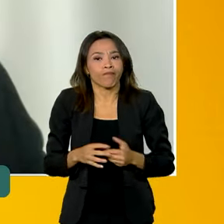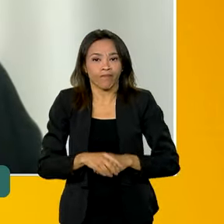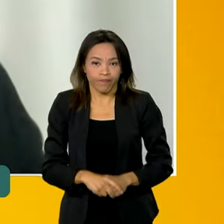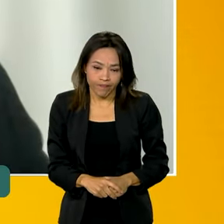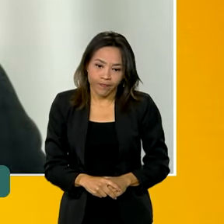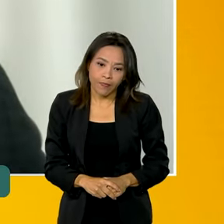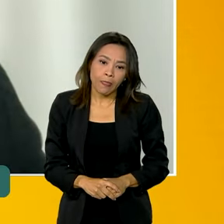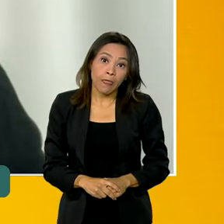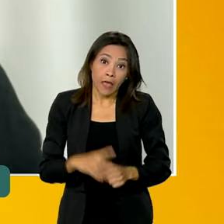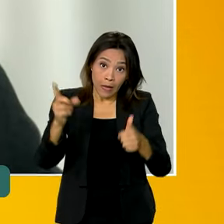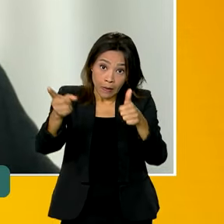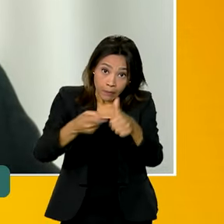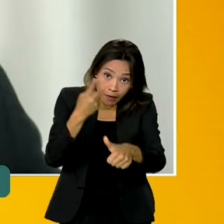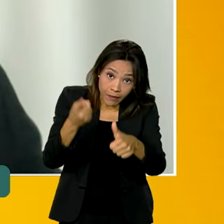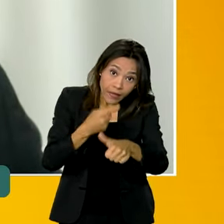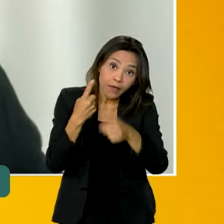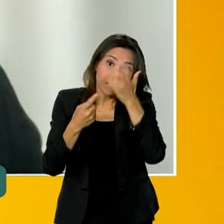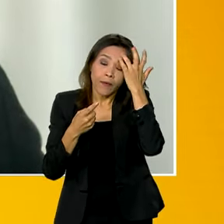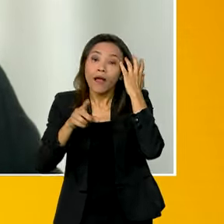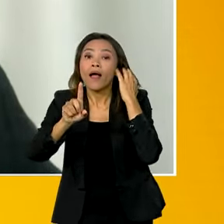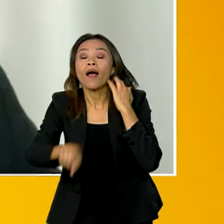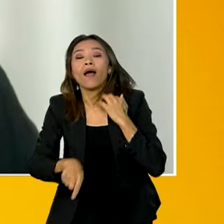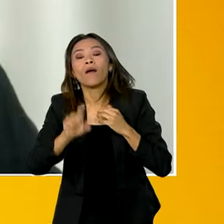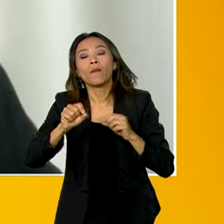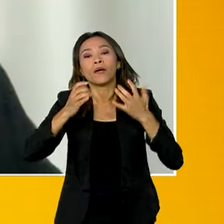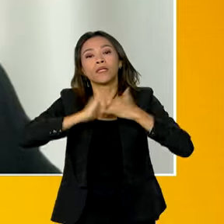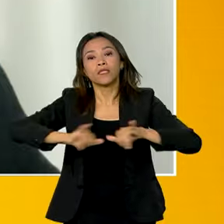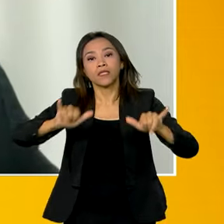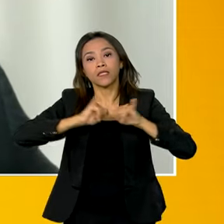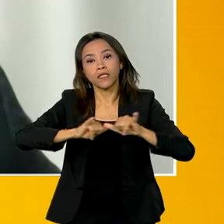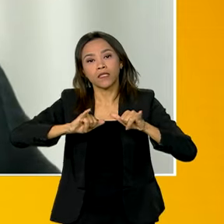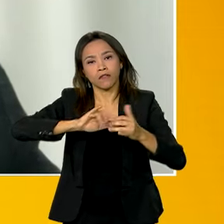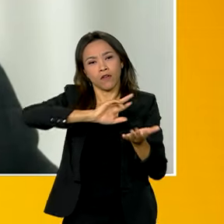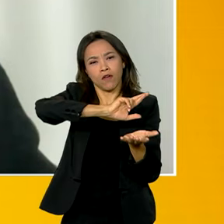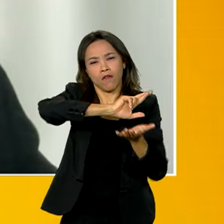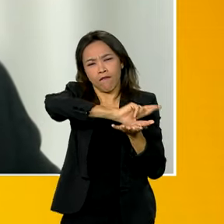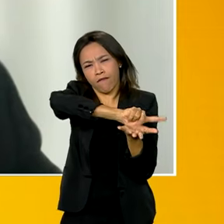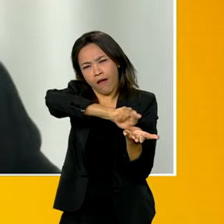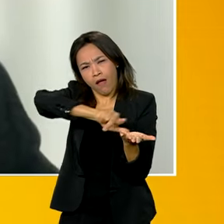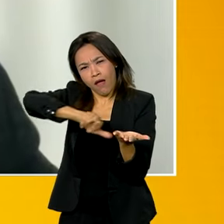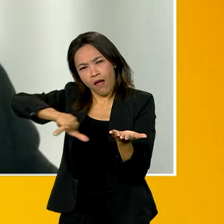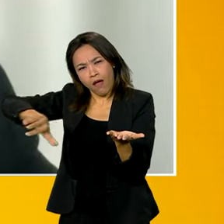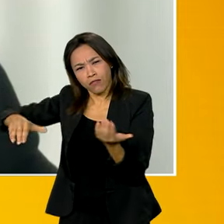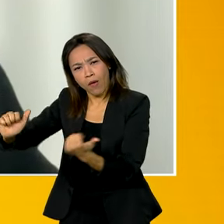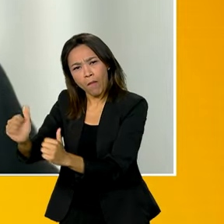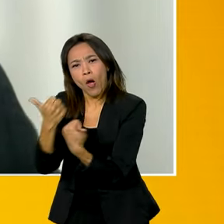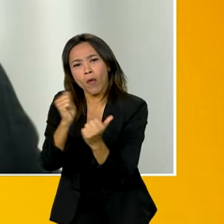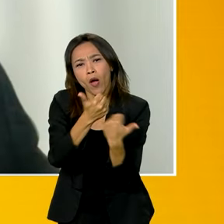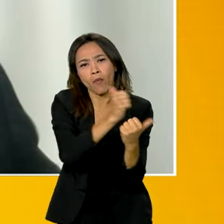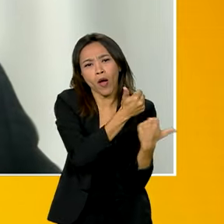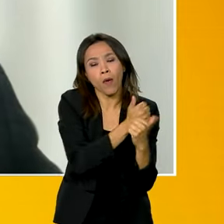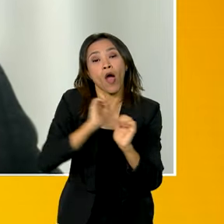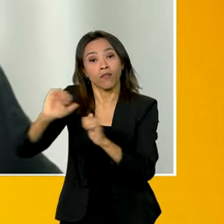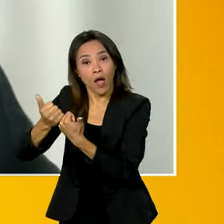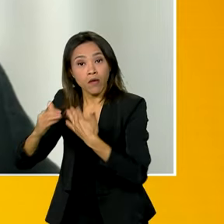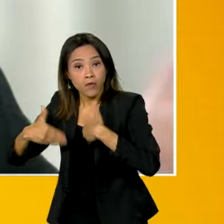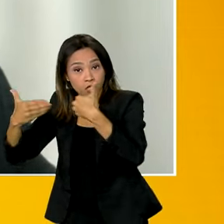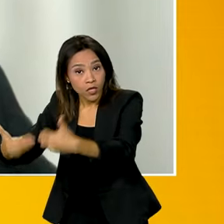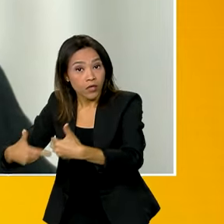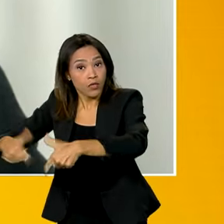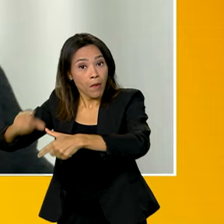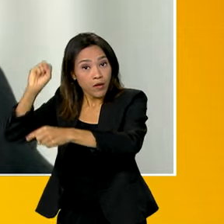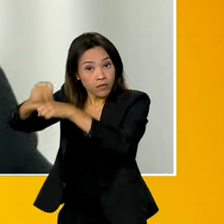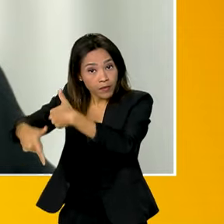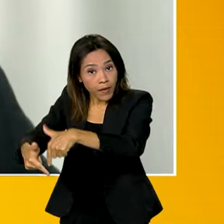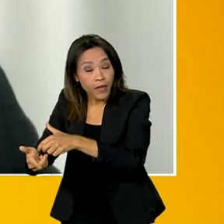Primeiramente, eu queria ressaltar que se trata de uma campanha conjunta que envolve, além do Ministério do Trabalho e Emprego, envolve também o